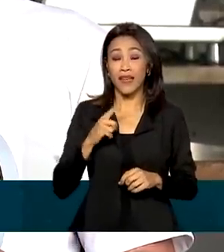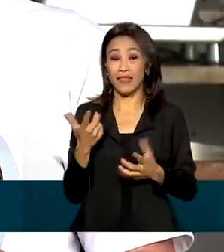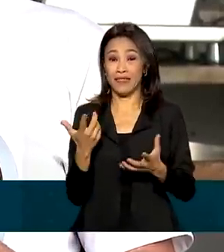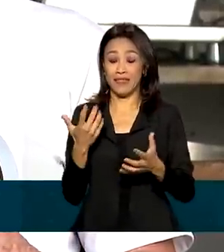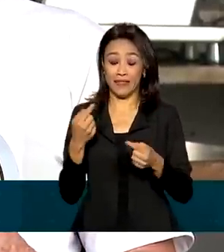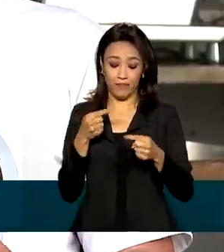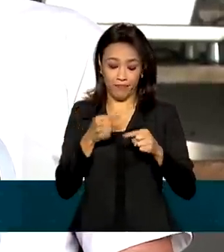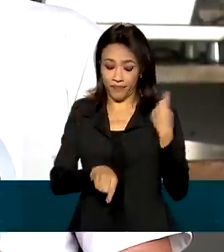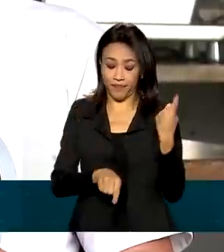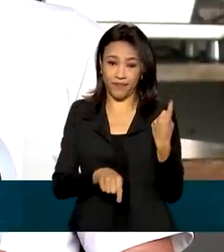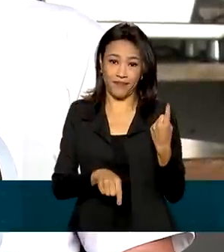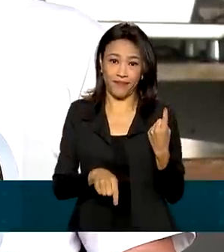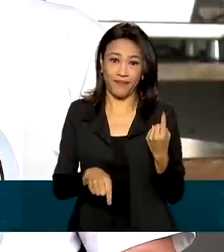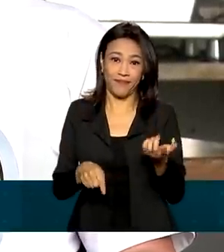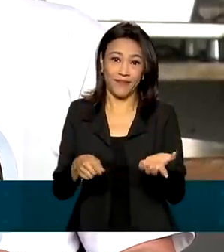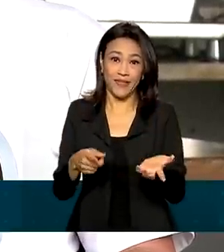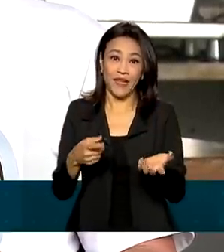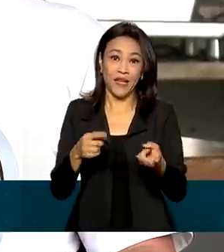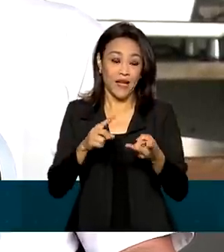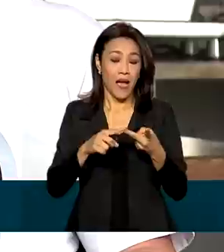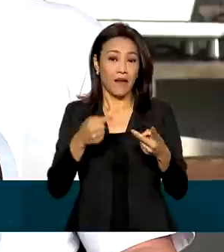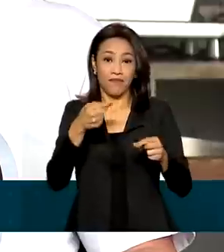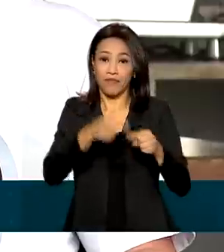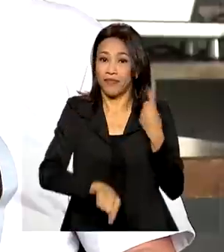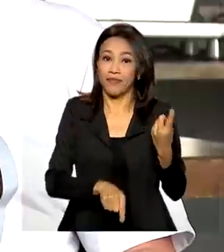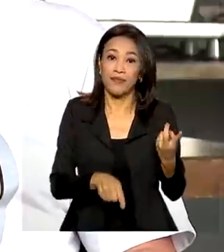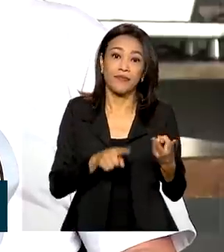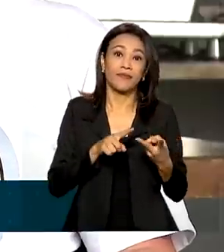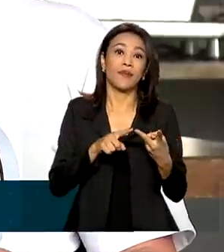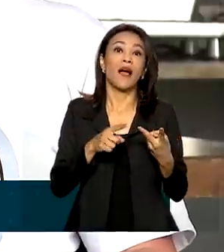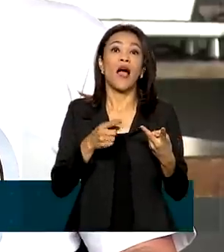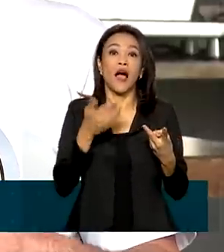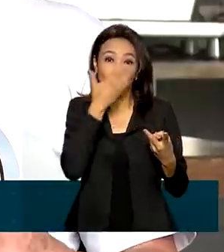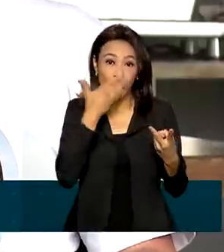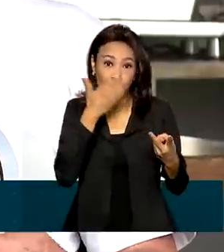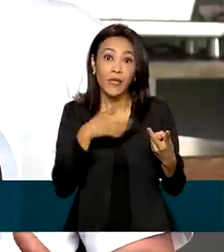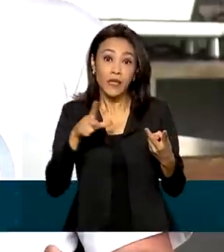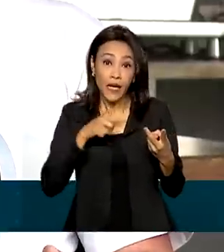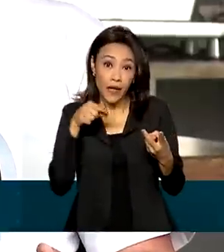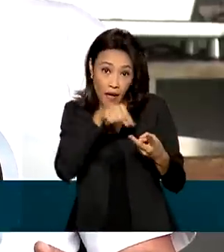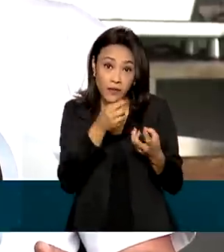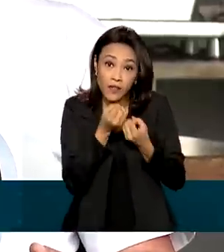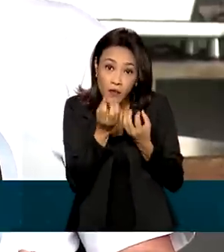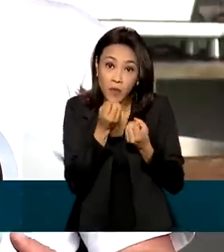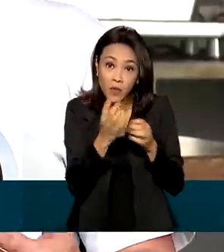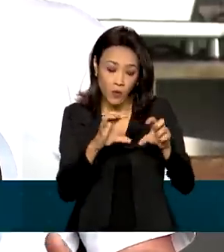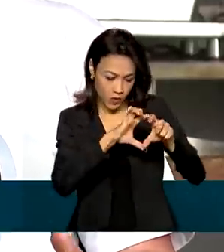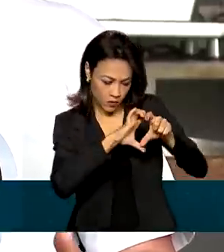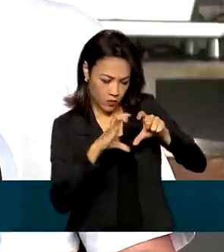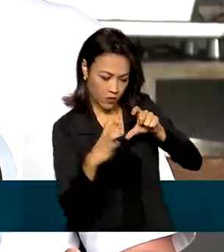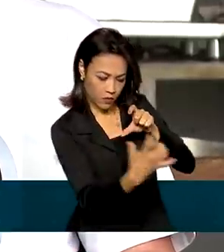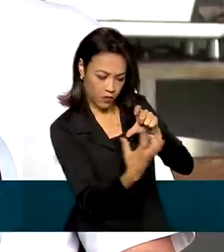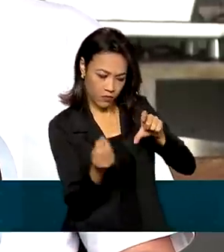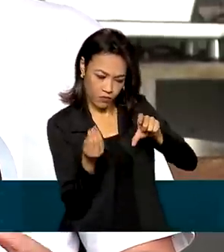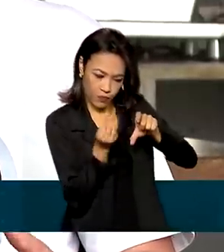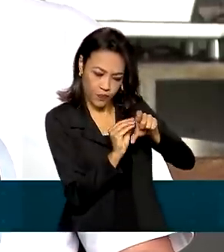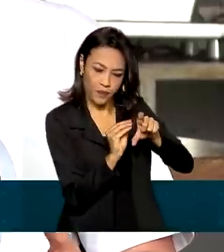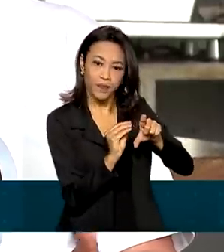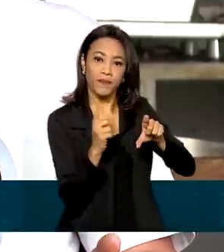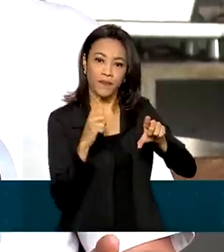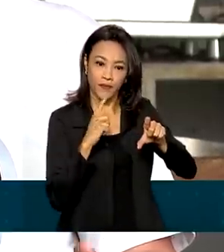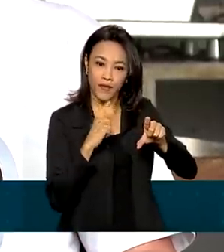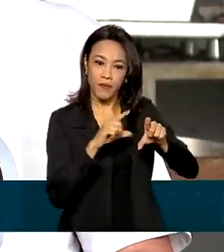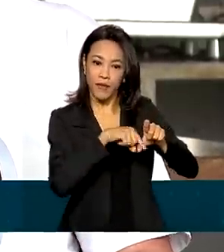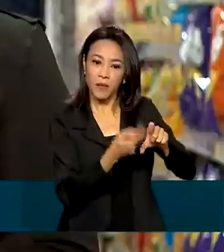intolerância ao açúcar, então tem essas informações. Mas estamos ampliando essas informações para poder